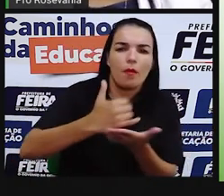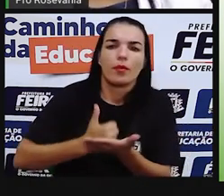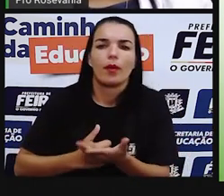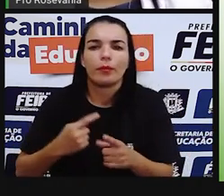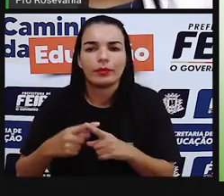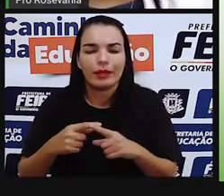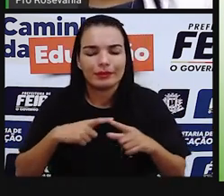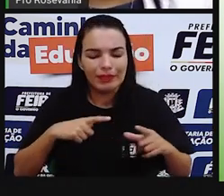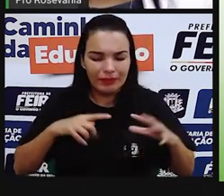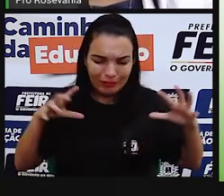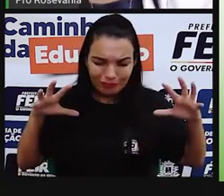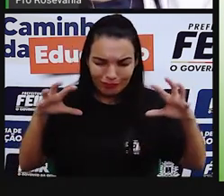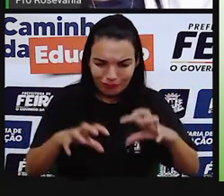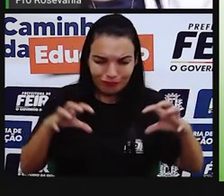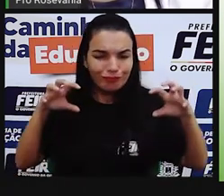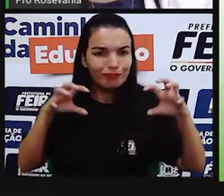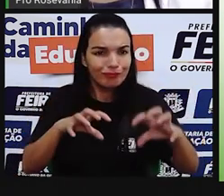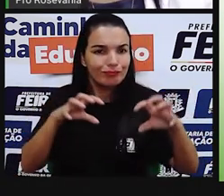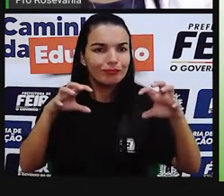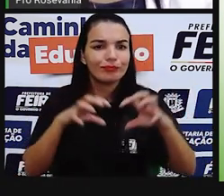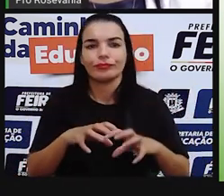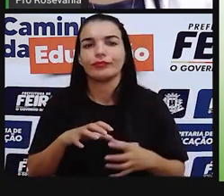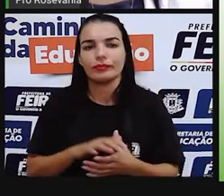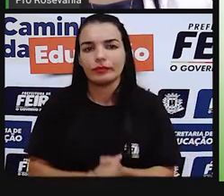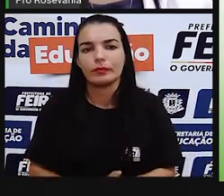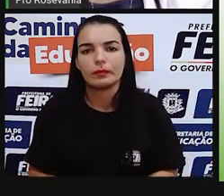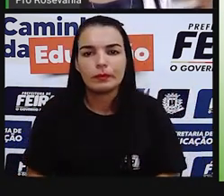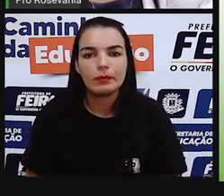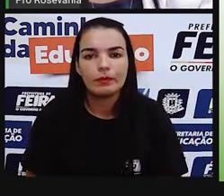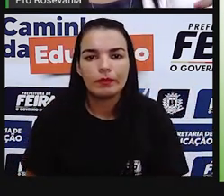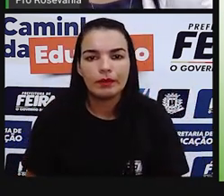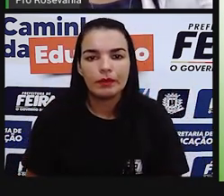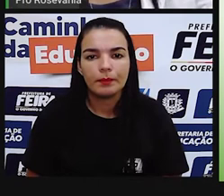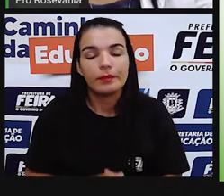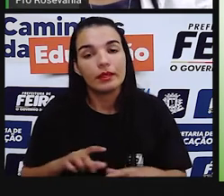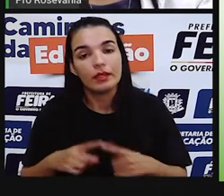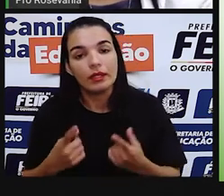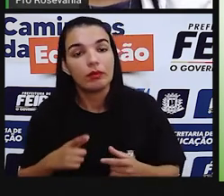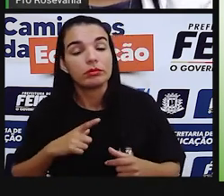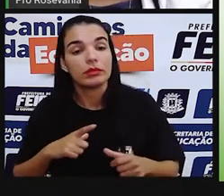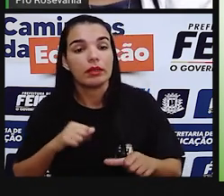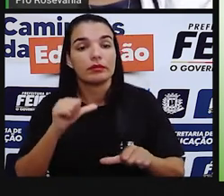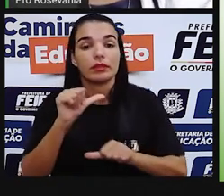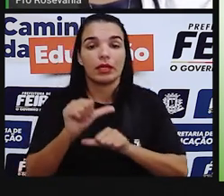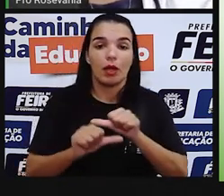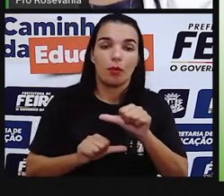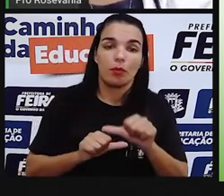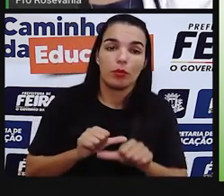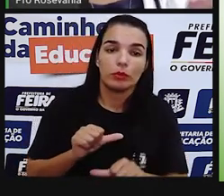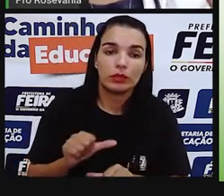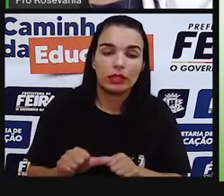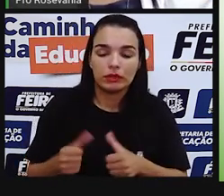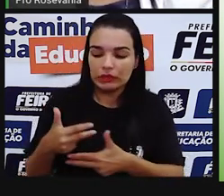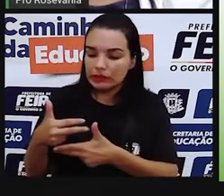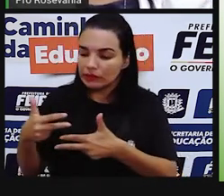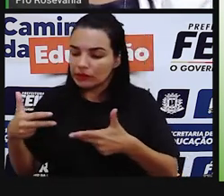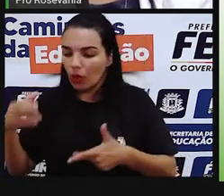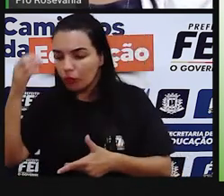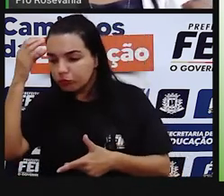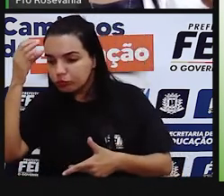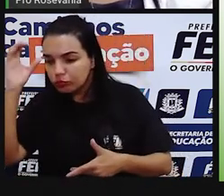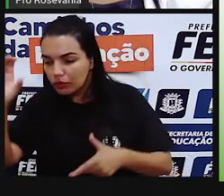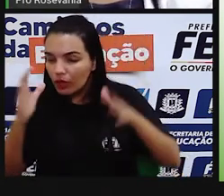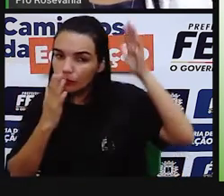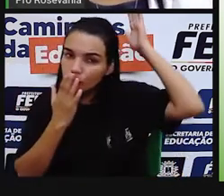outros povos que aqui estavam. E aí, essa interferência houve mudança, né? Nos árbitros culturais deles, né? A gente tem um